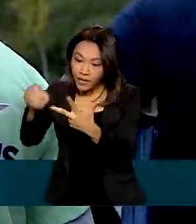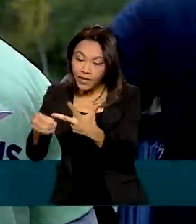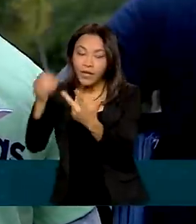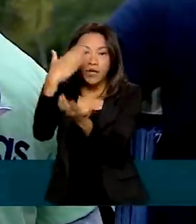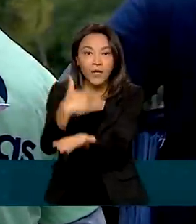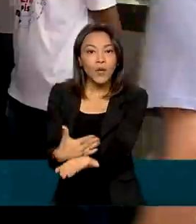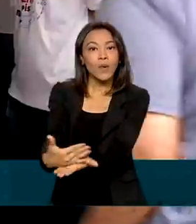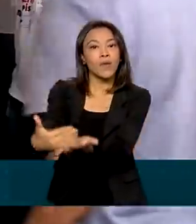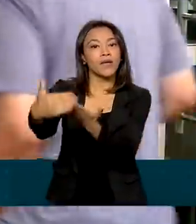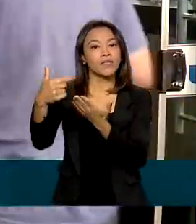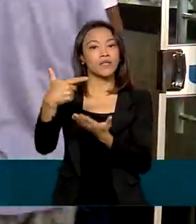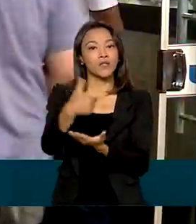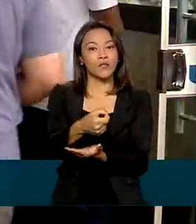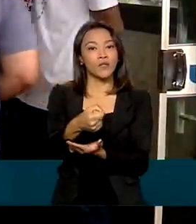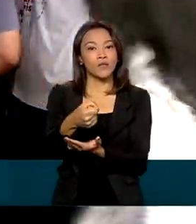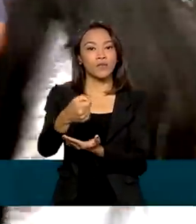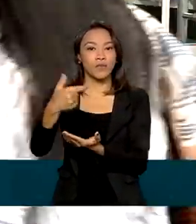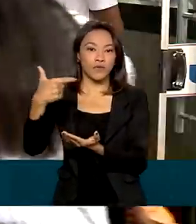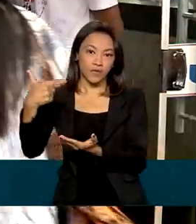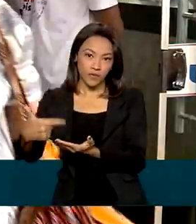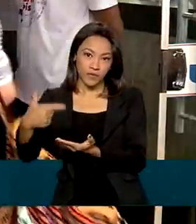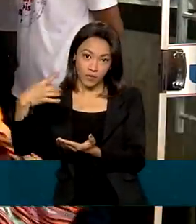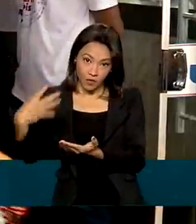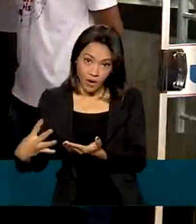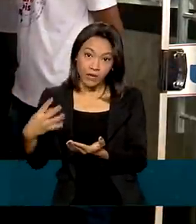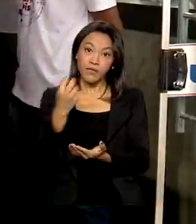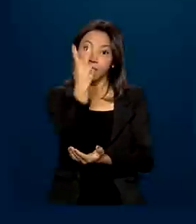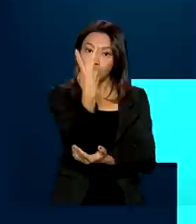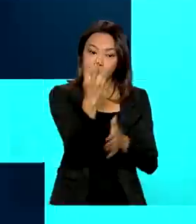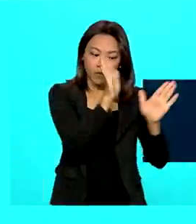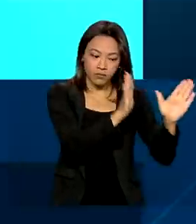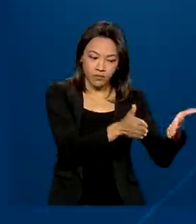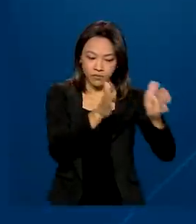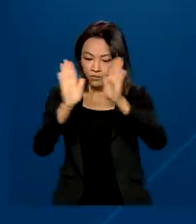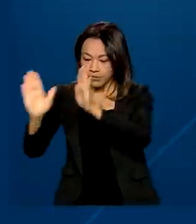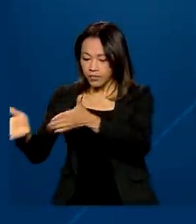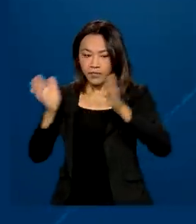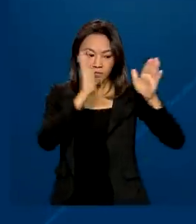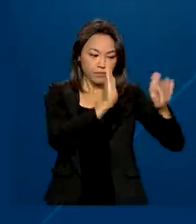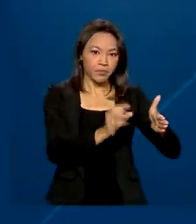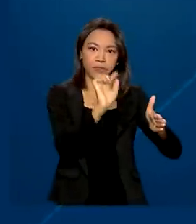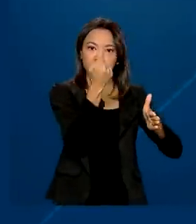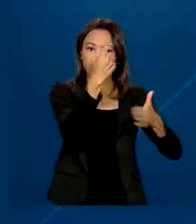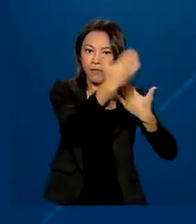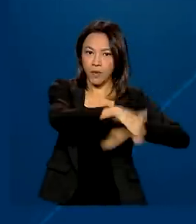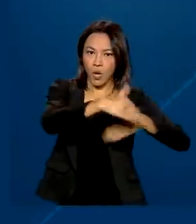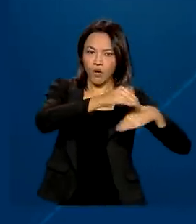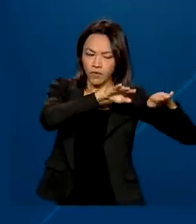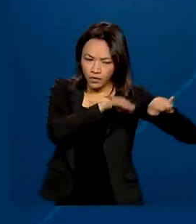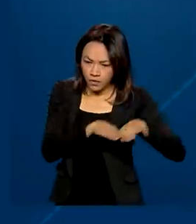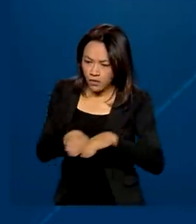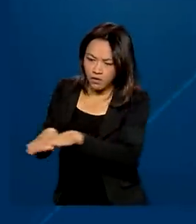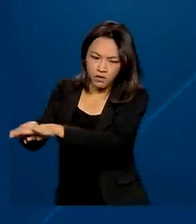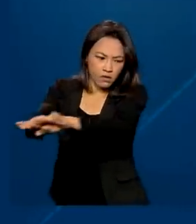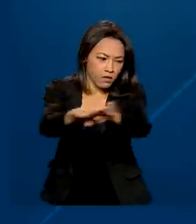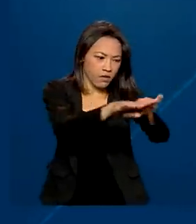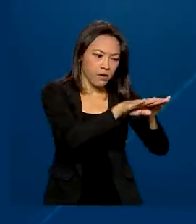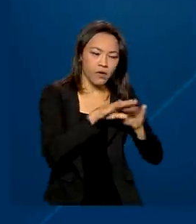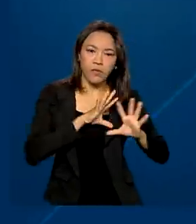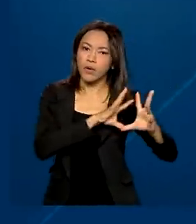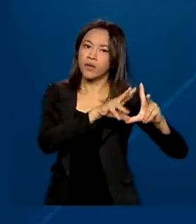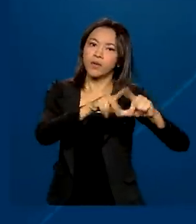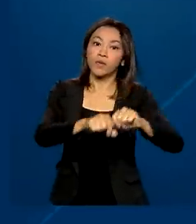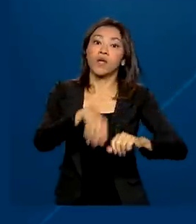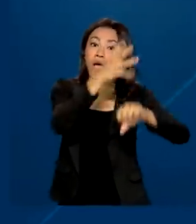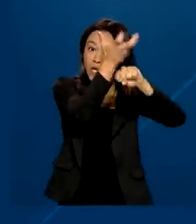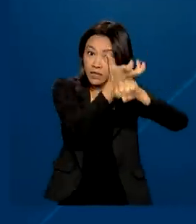2024 e será aplicado em duas etapas. A primeira prova será igual para todos os estudantes, com